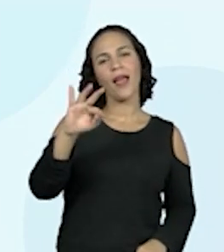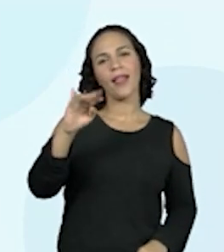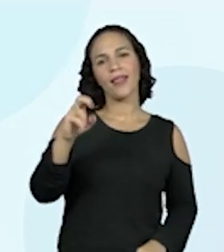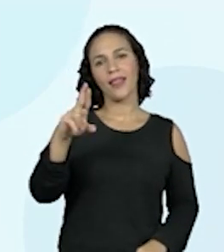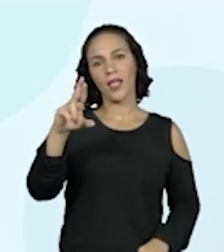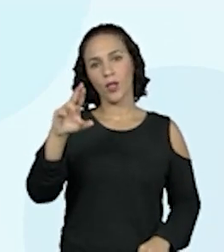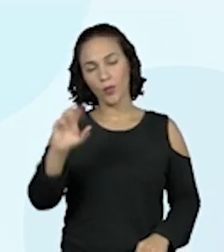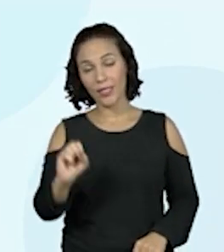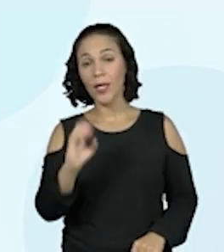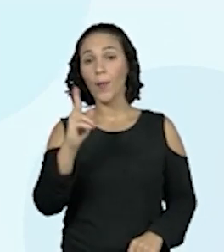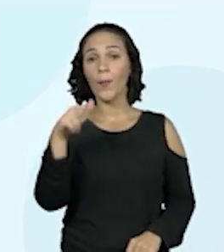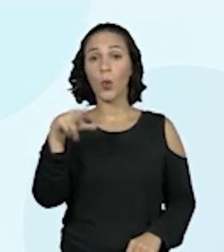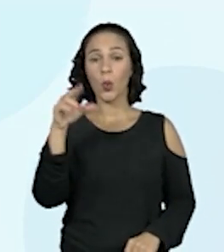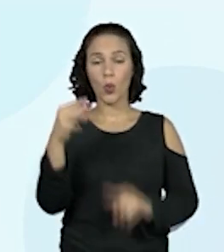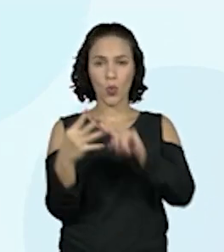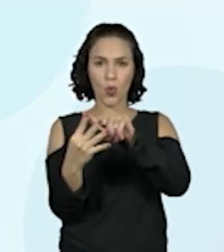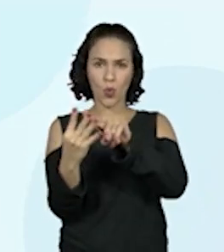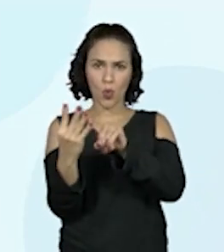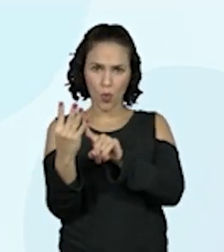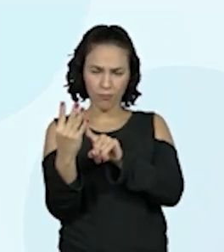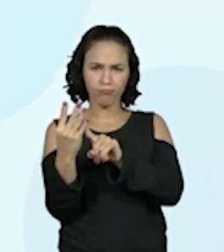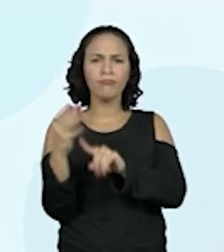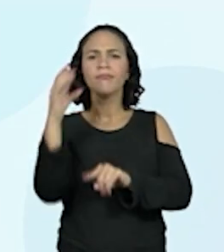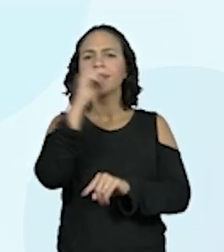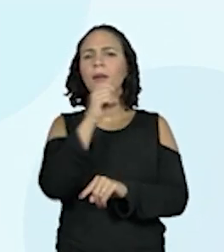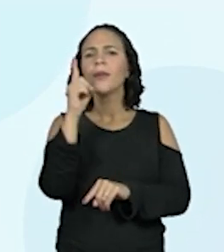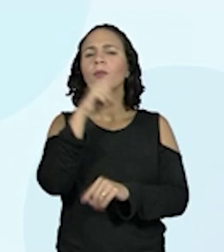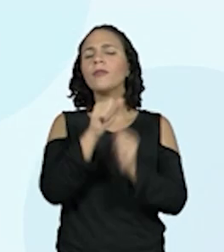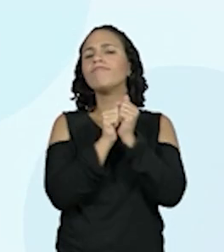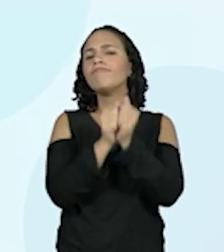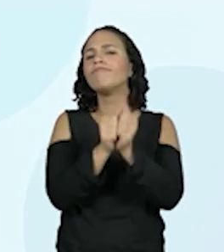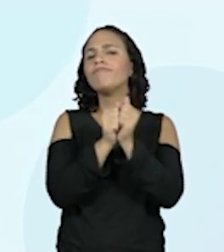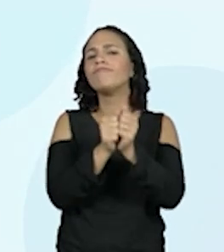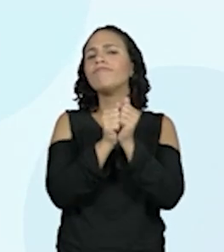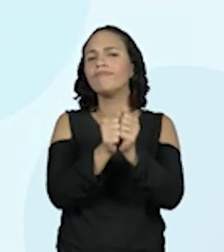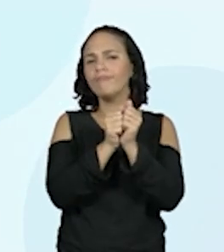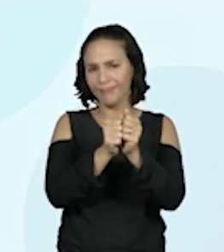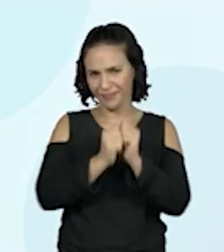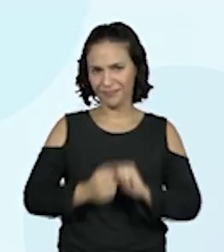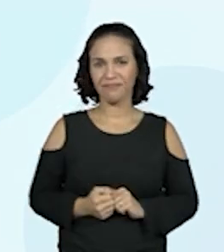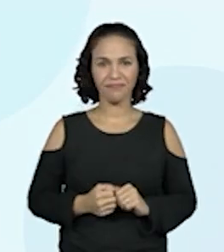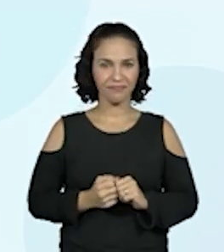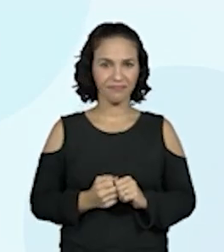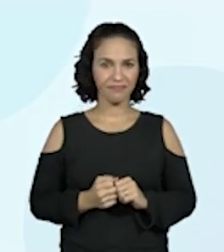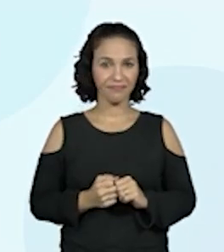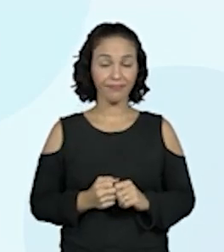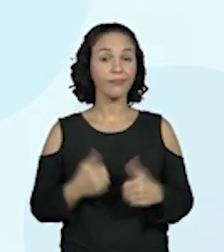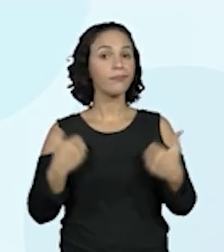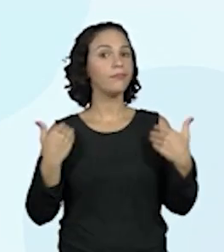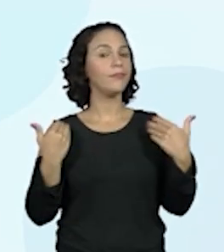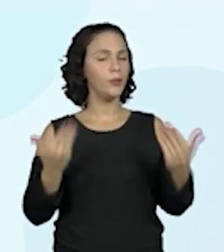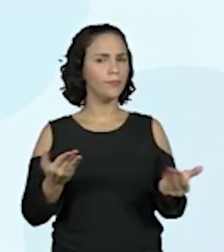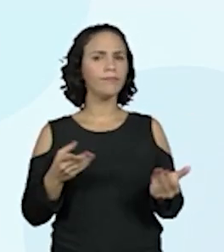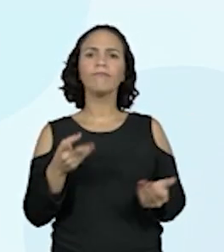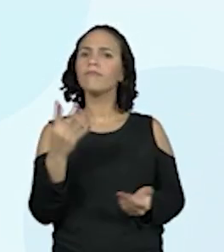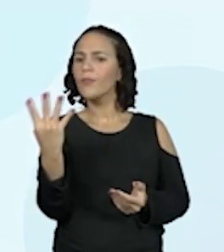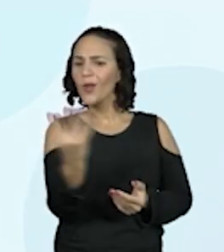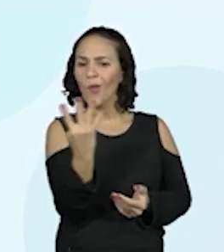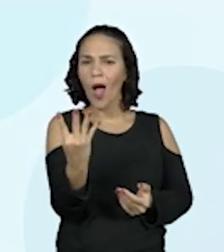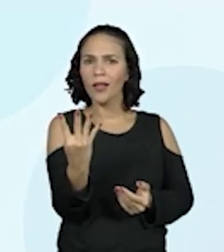final de semana juntos. Então, estão lá juntos no final de semana. E preparam